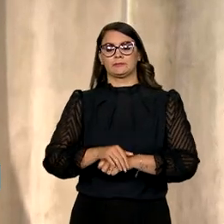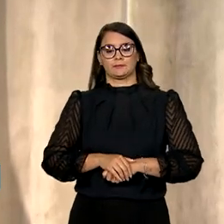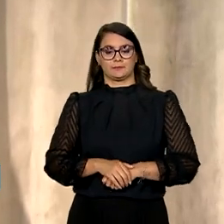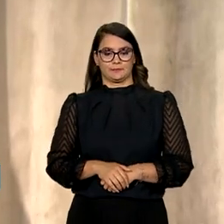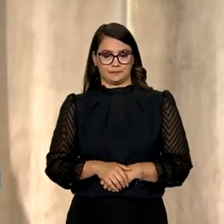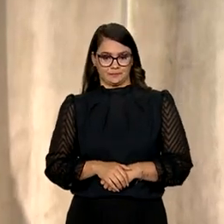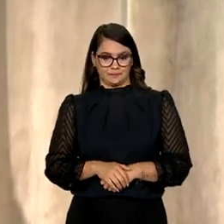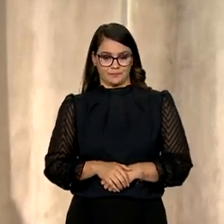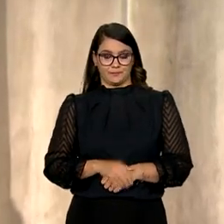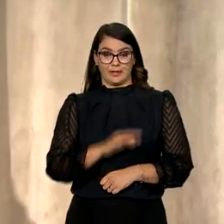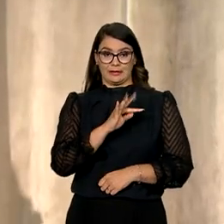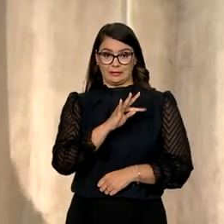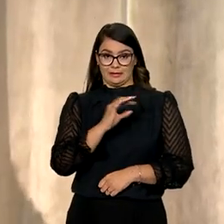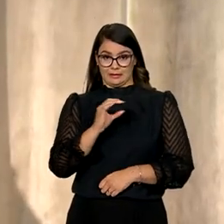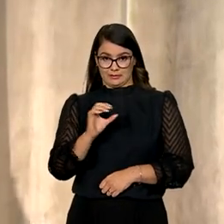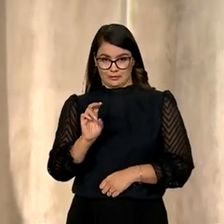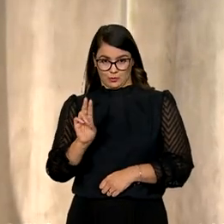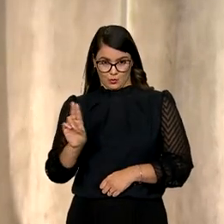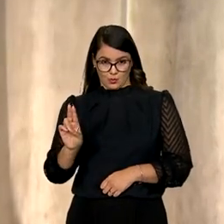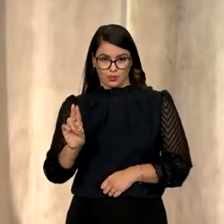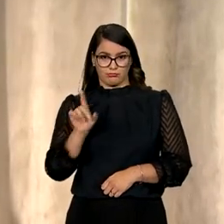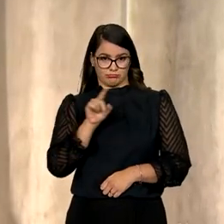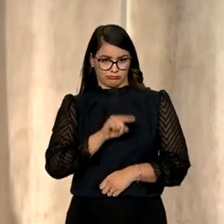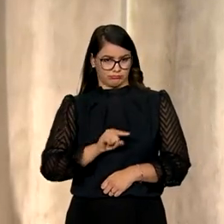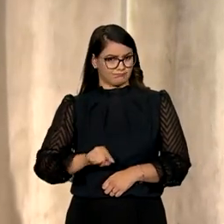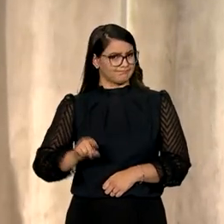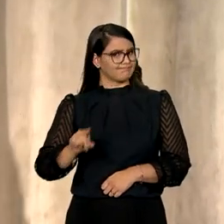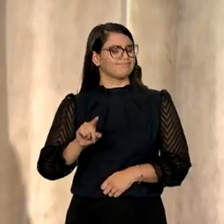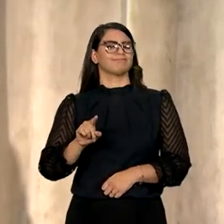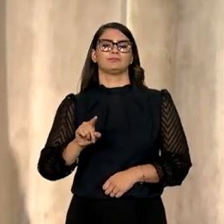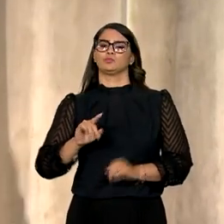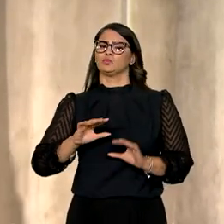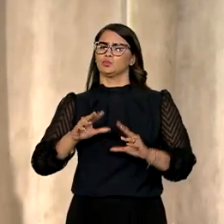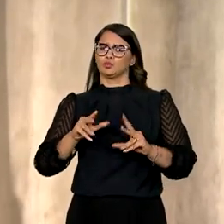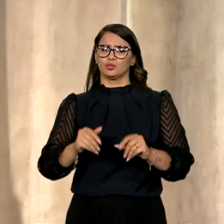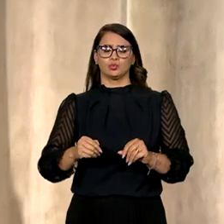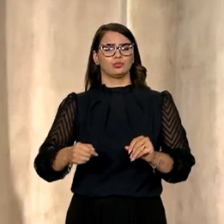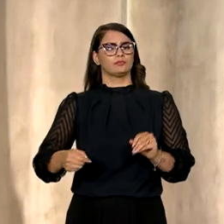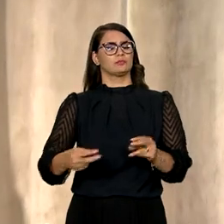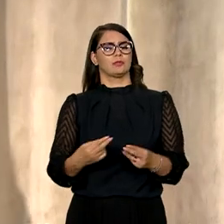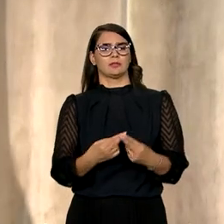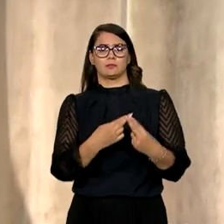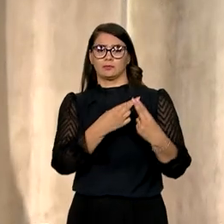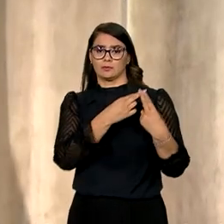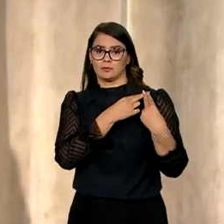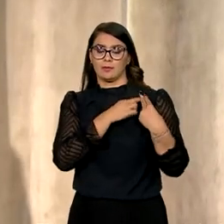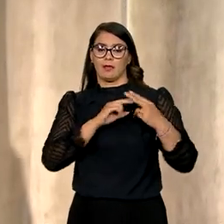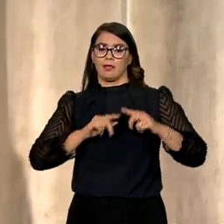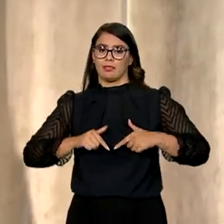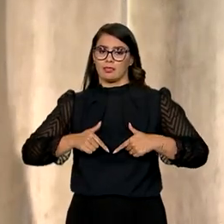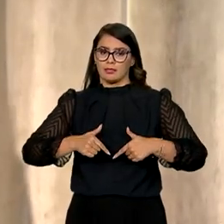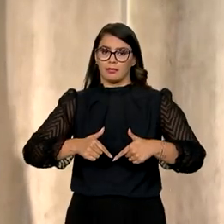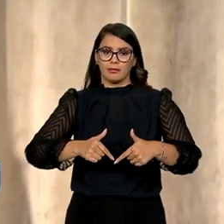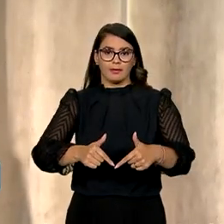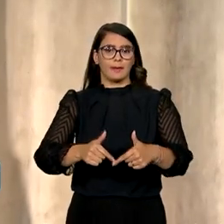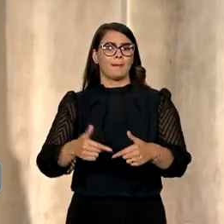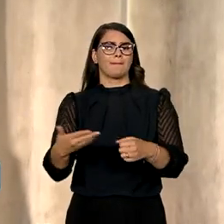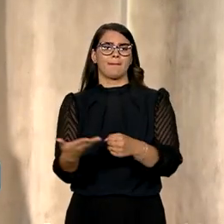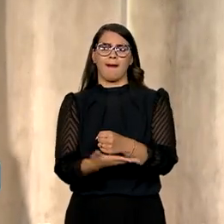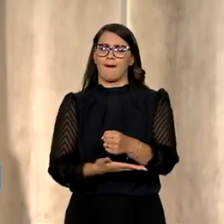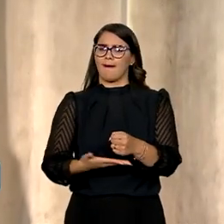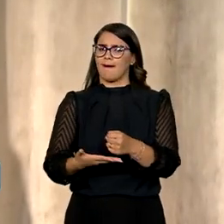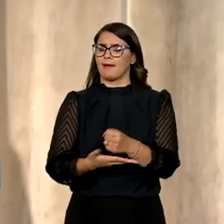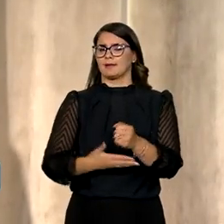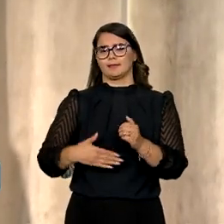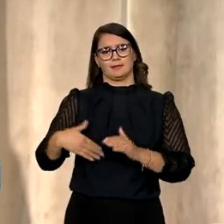tribunais de contas são incontestavelmente vocacionados a desempenhar um papel basilar nesse